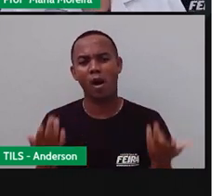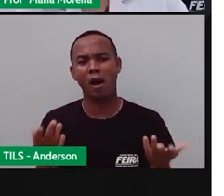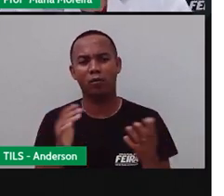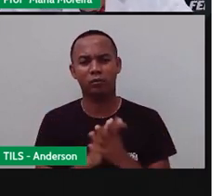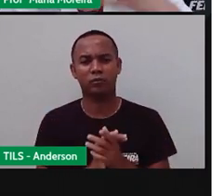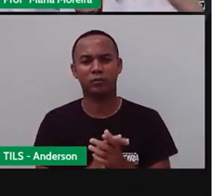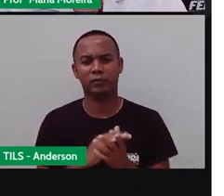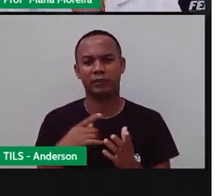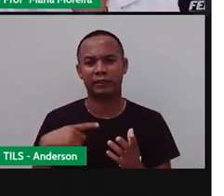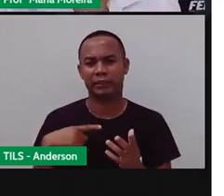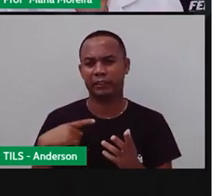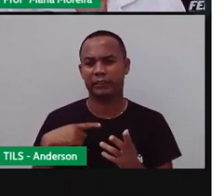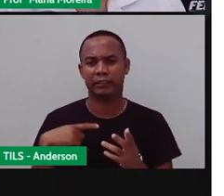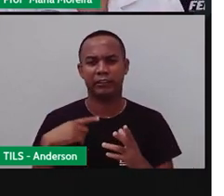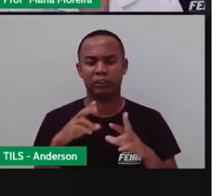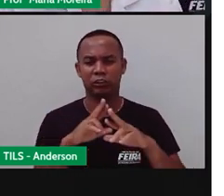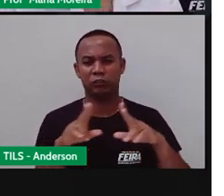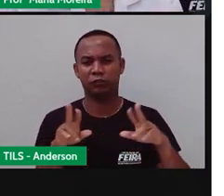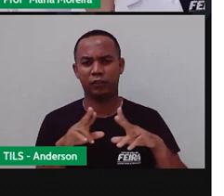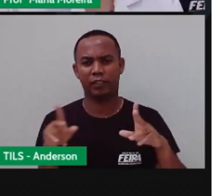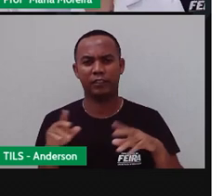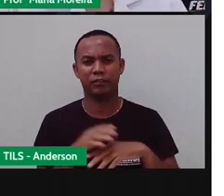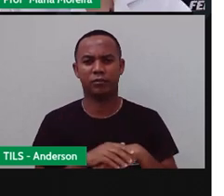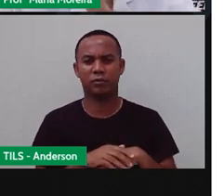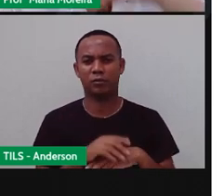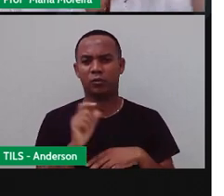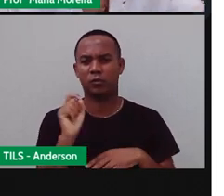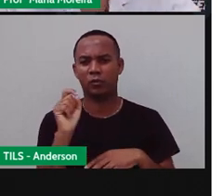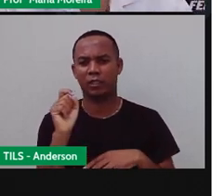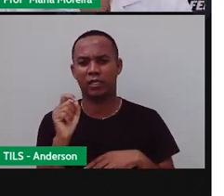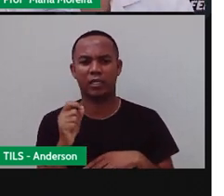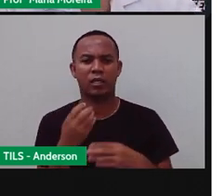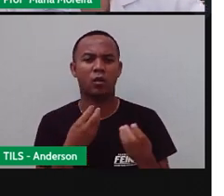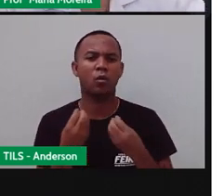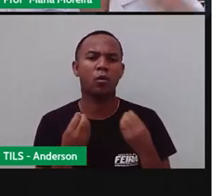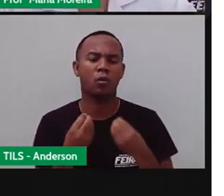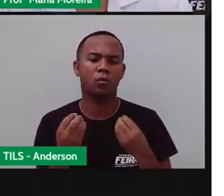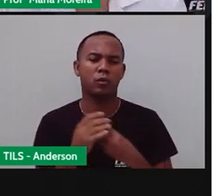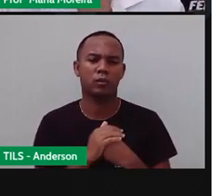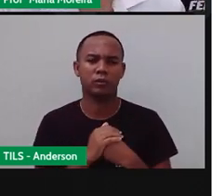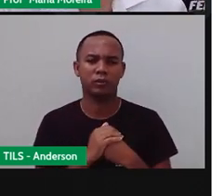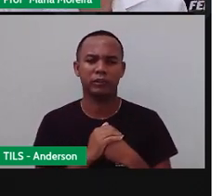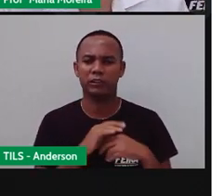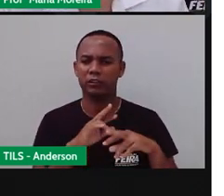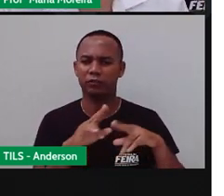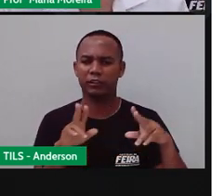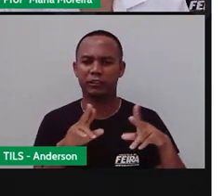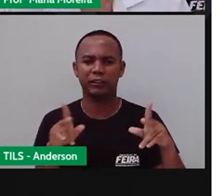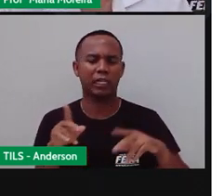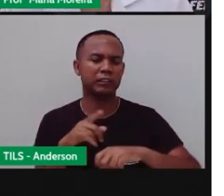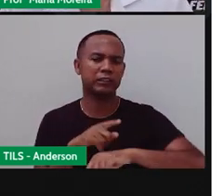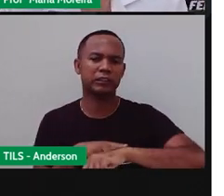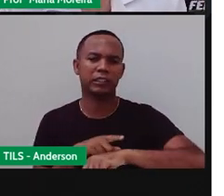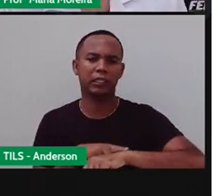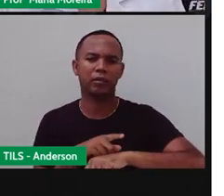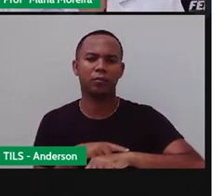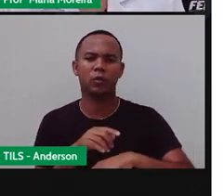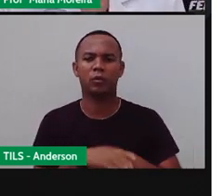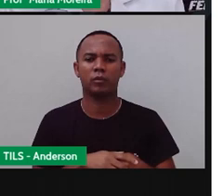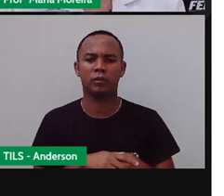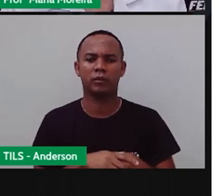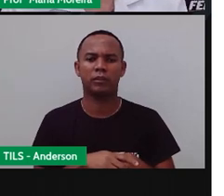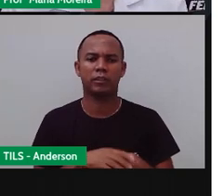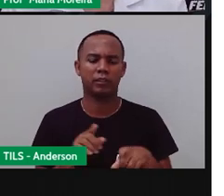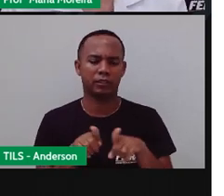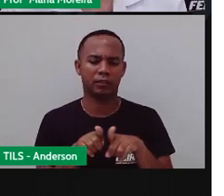Essas grandezas aí, que a gente nomeia a grosso modo, de modo geral, como o tempo, né? Controlamos